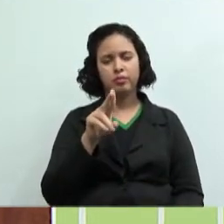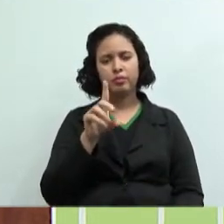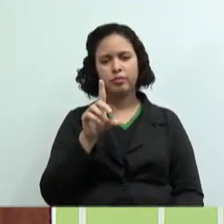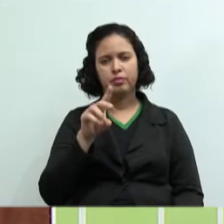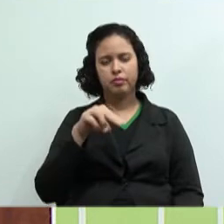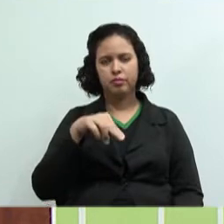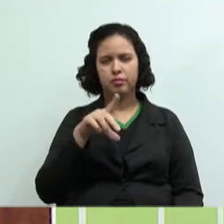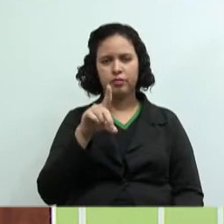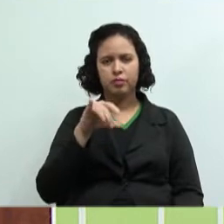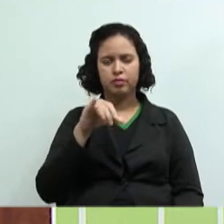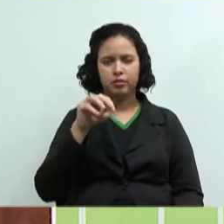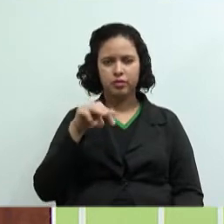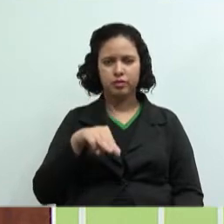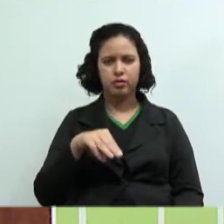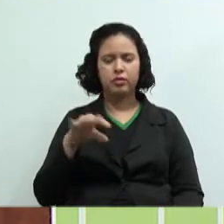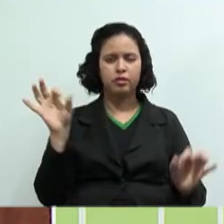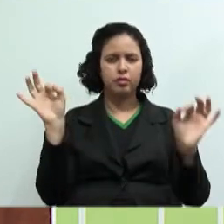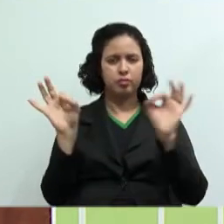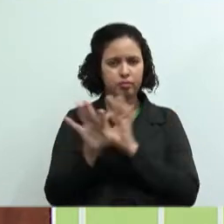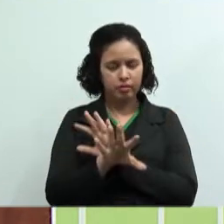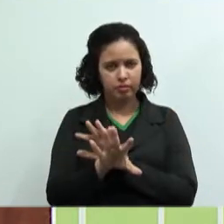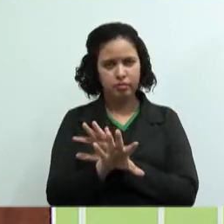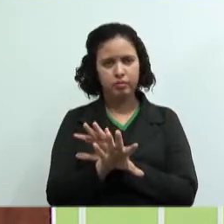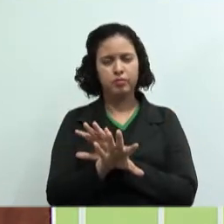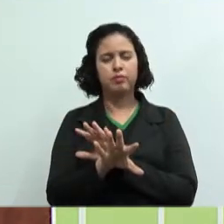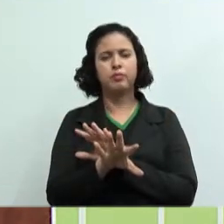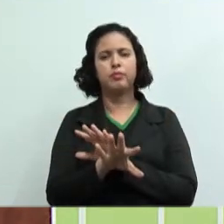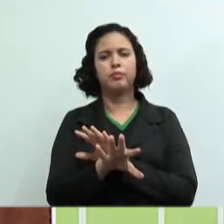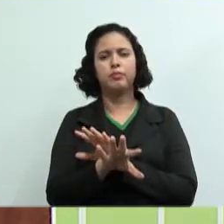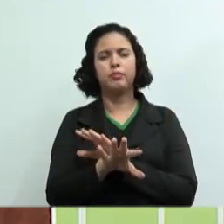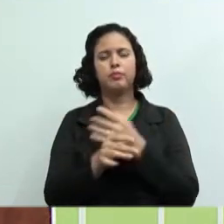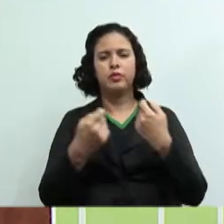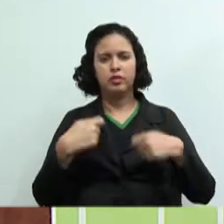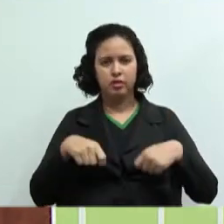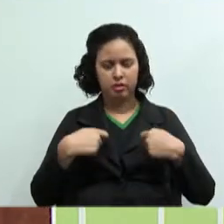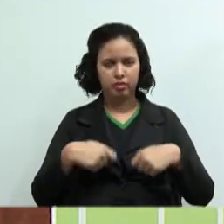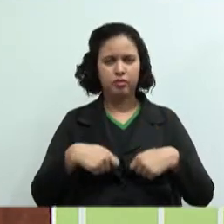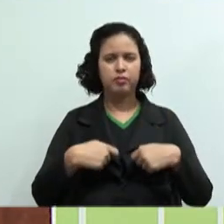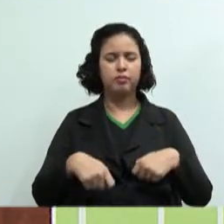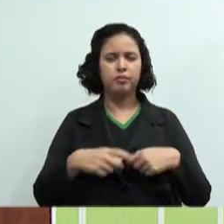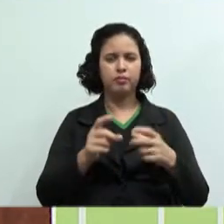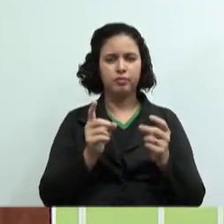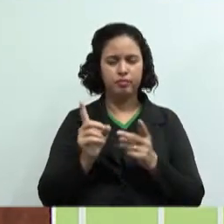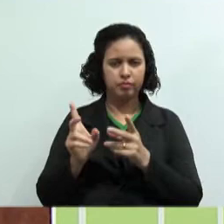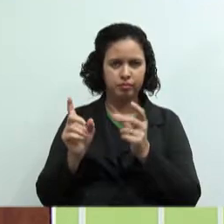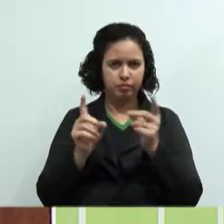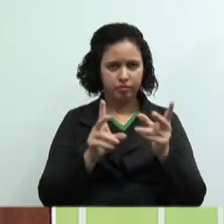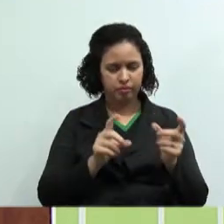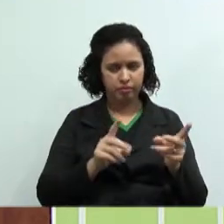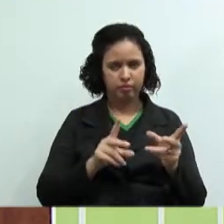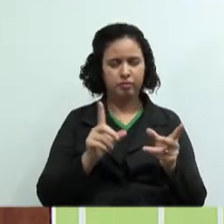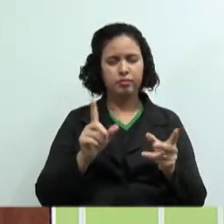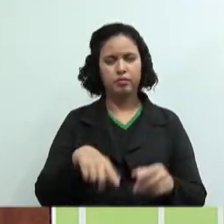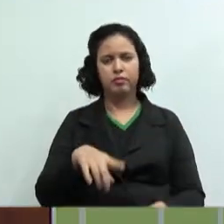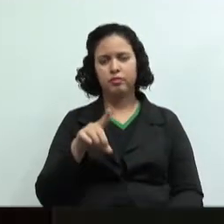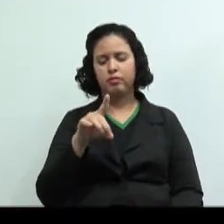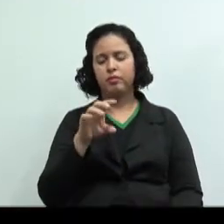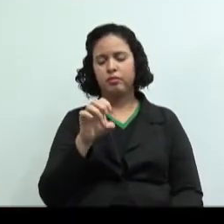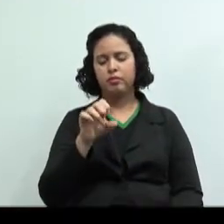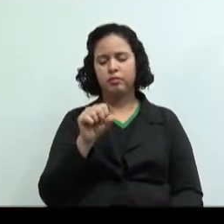gasto necessário para eu vender esse pudim, recebe o nome de despesa. Continuando nos slides.